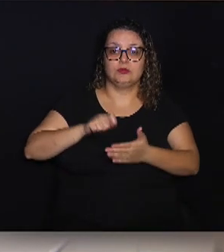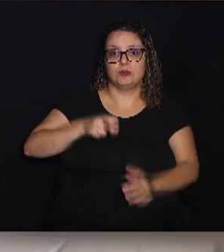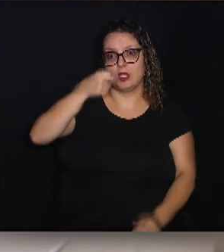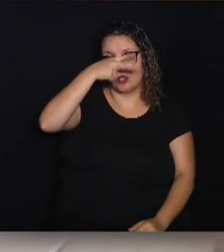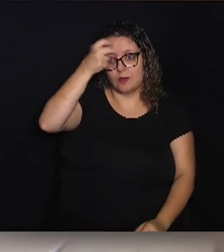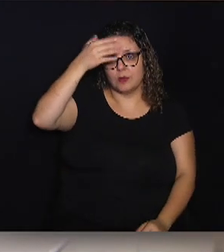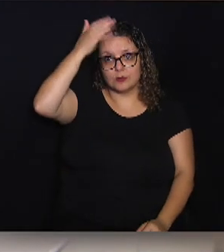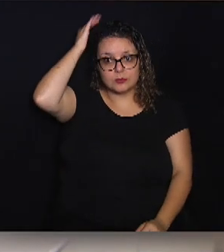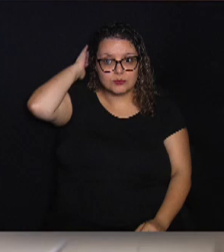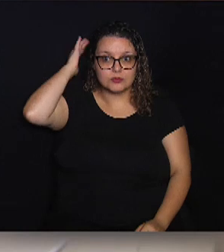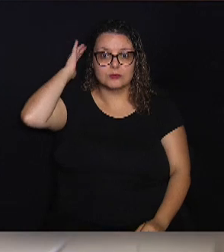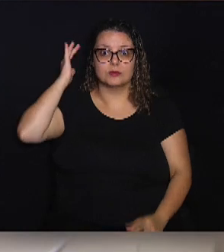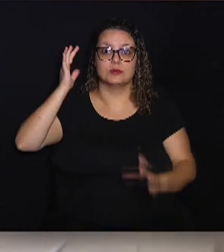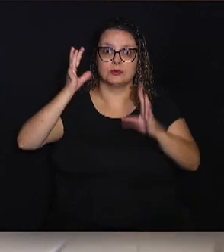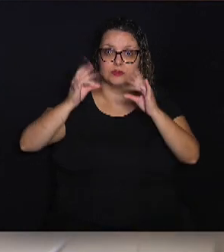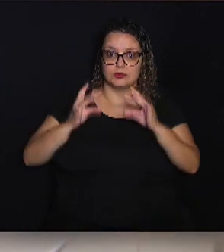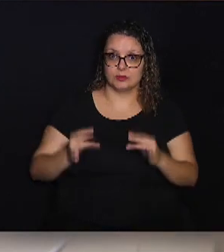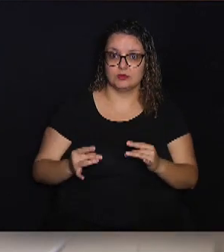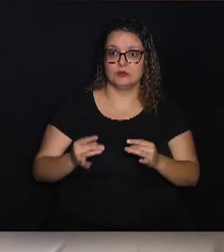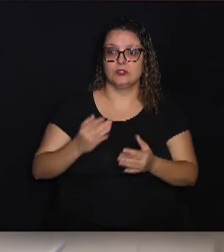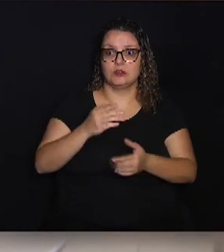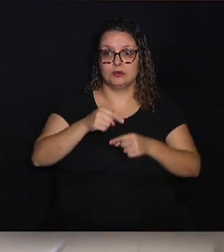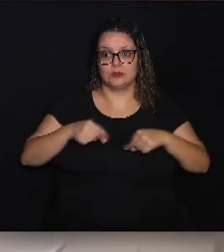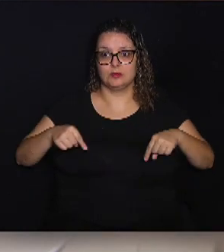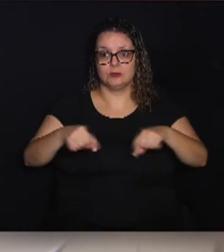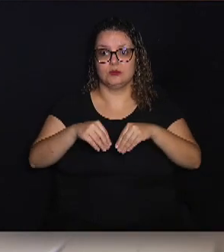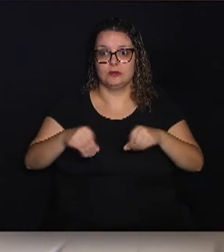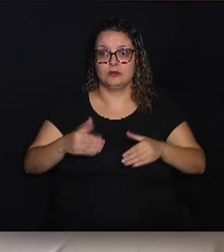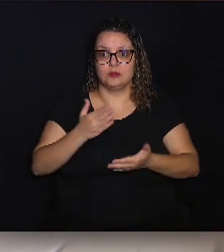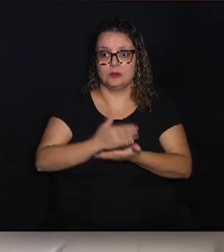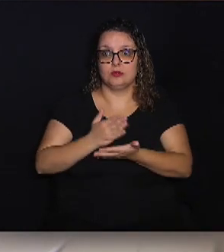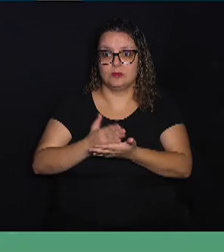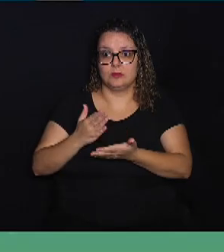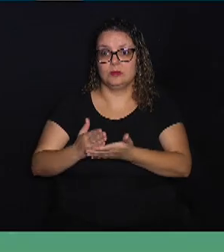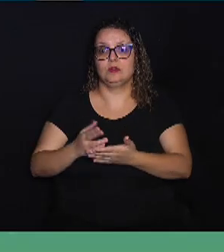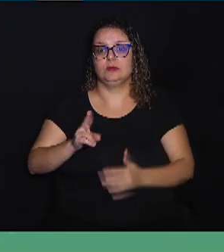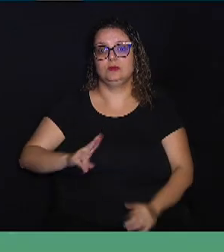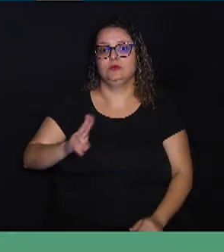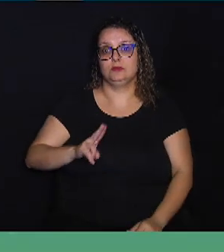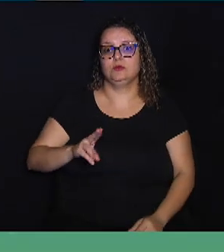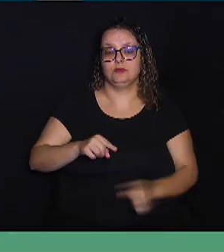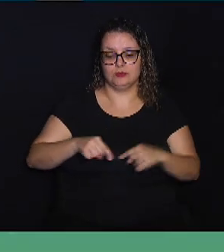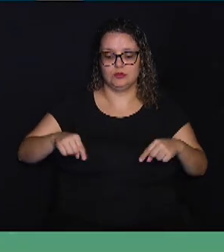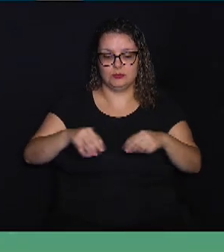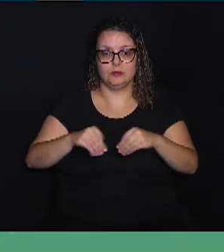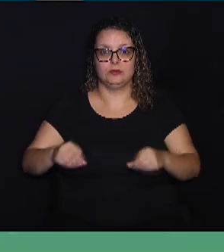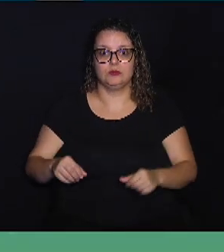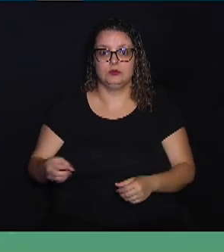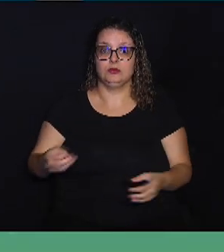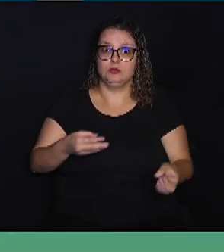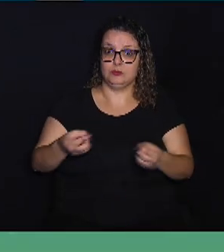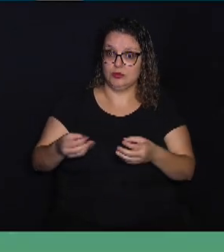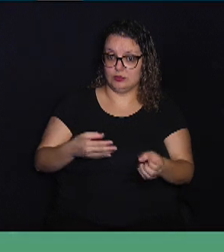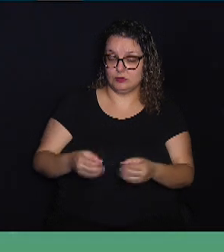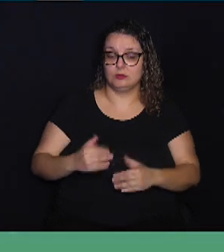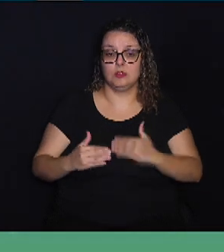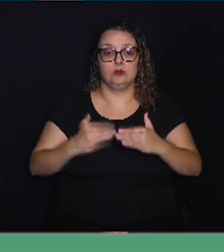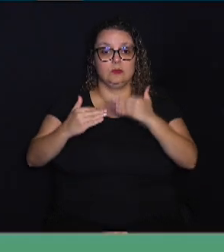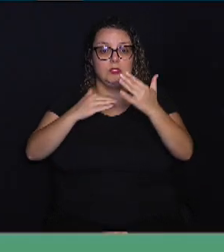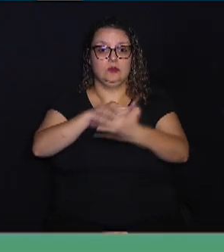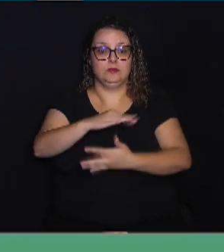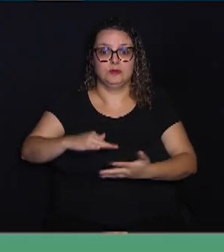Saad, que dispõe sobre o parcelamento, uso e ocupação do solo do Polo de Inovação para o Desenvolvimento